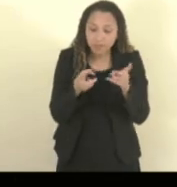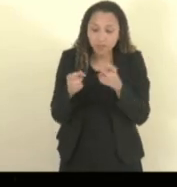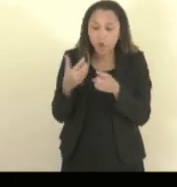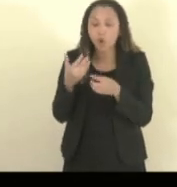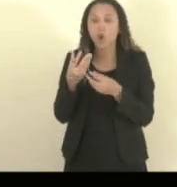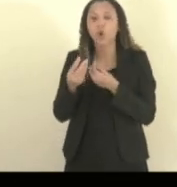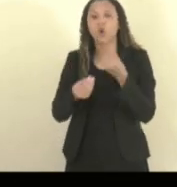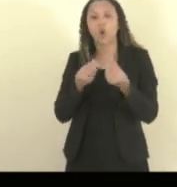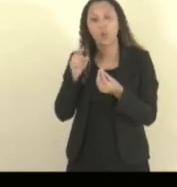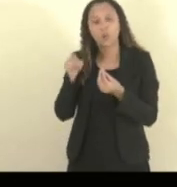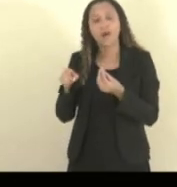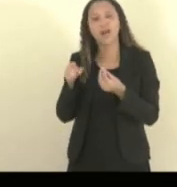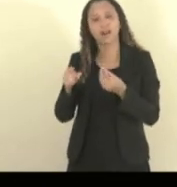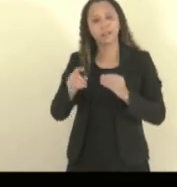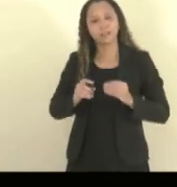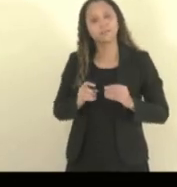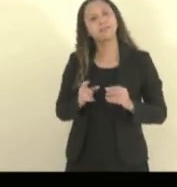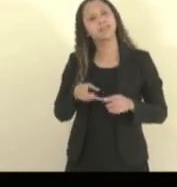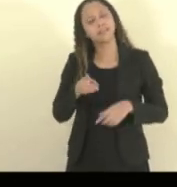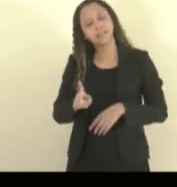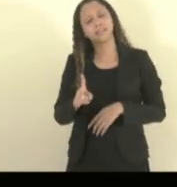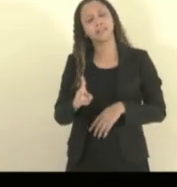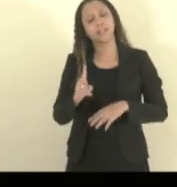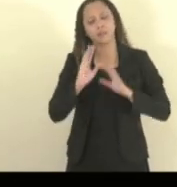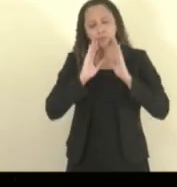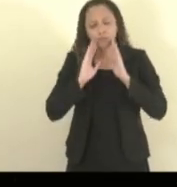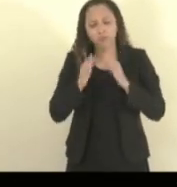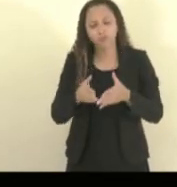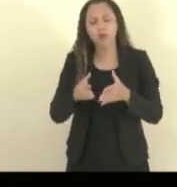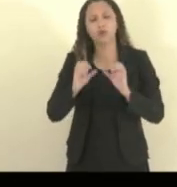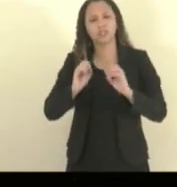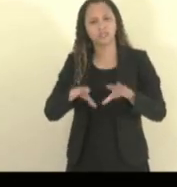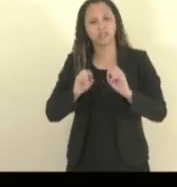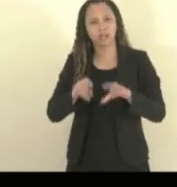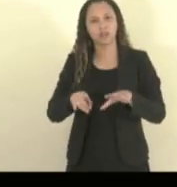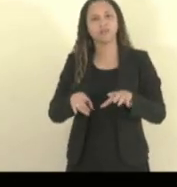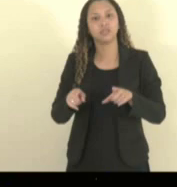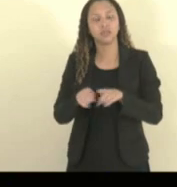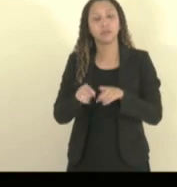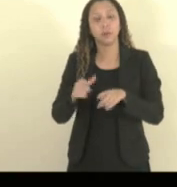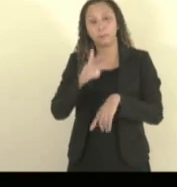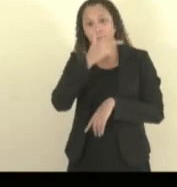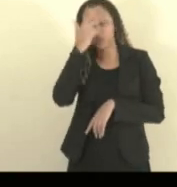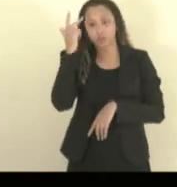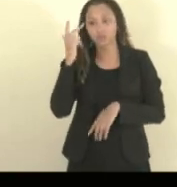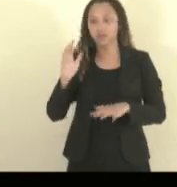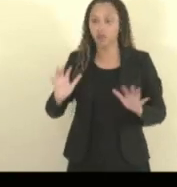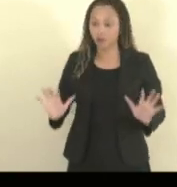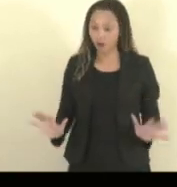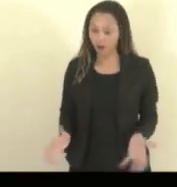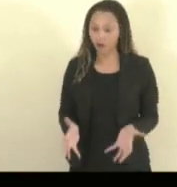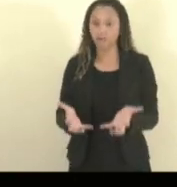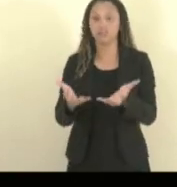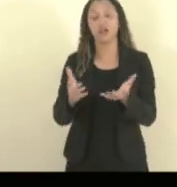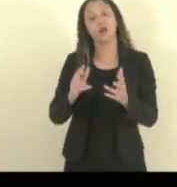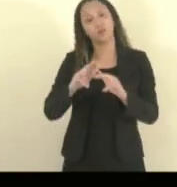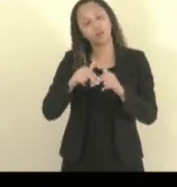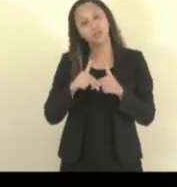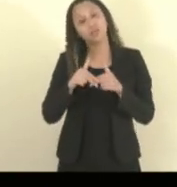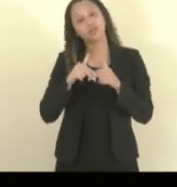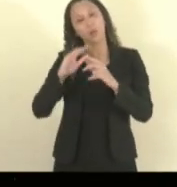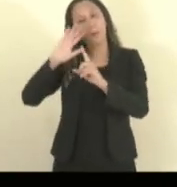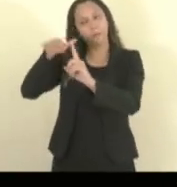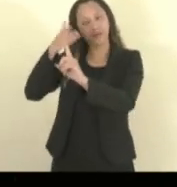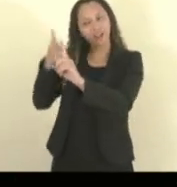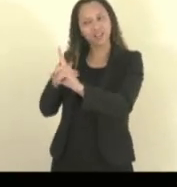toda. Não só educar, como principalmente inspirar pessoas. Por isso, ela receber essa homenagem nos deixa